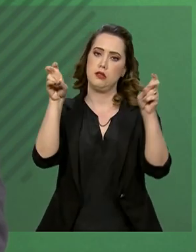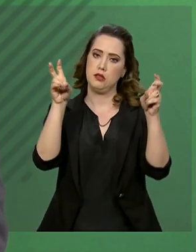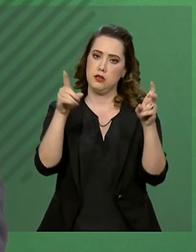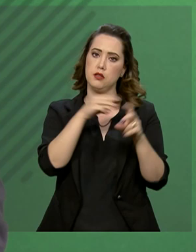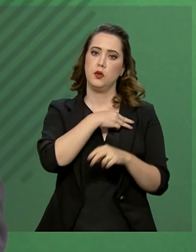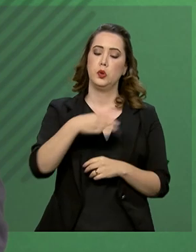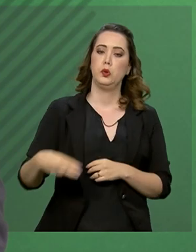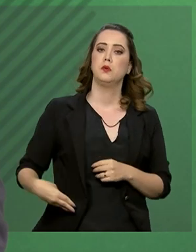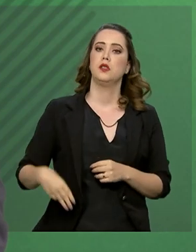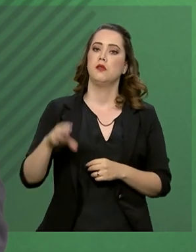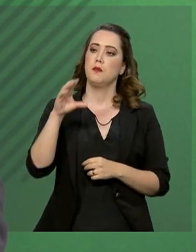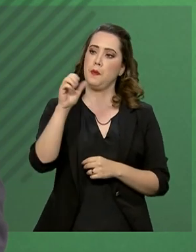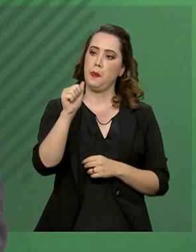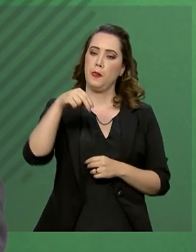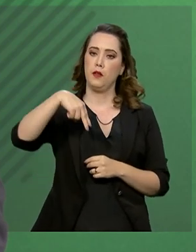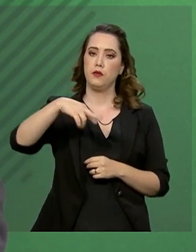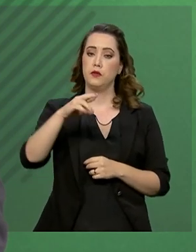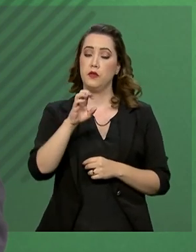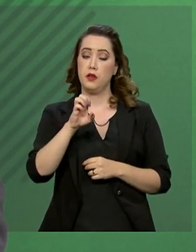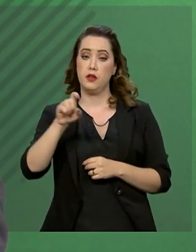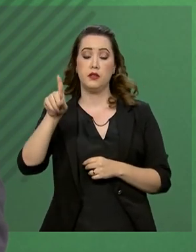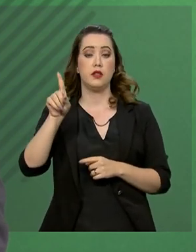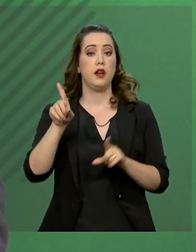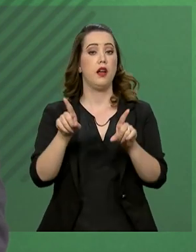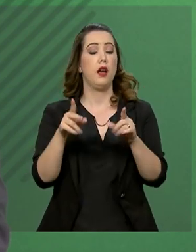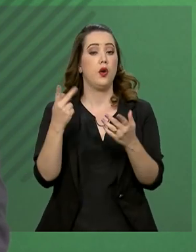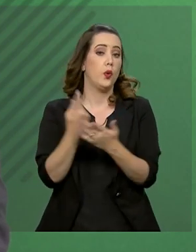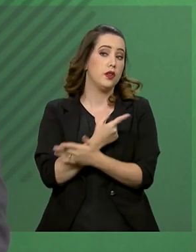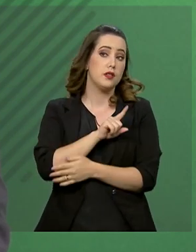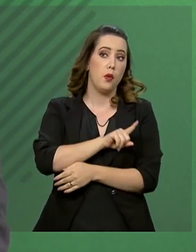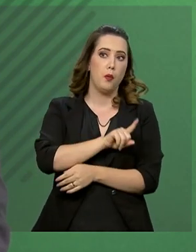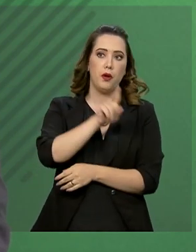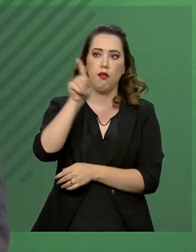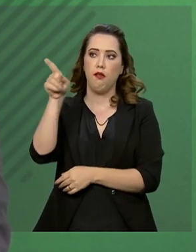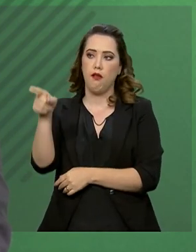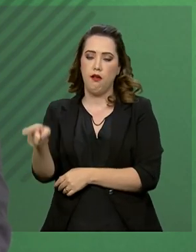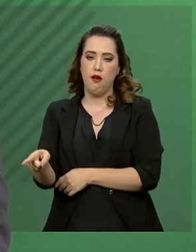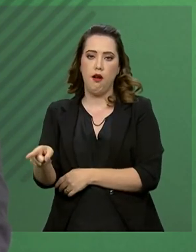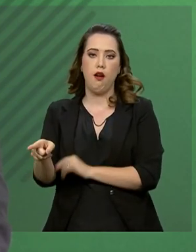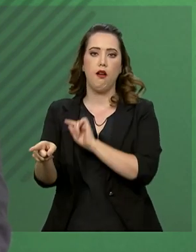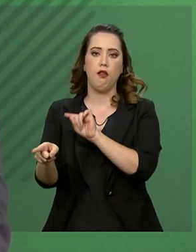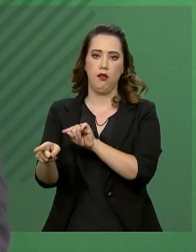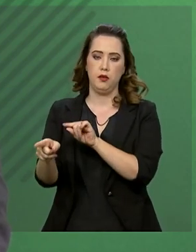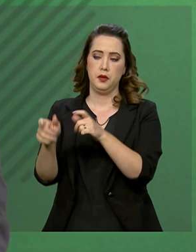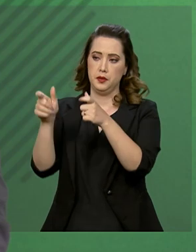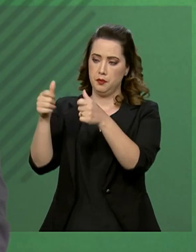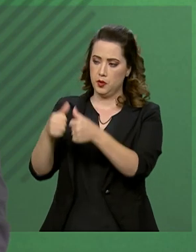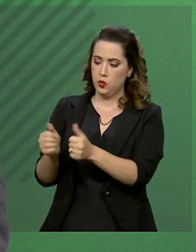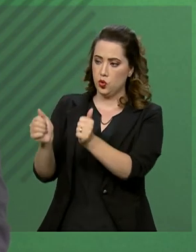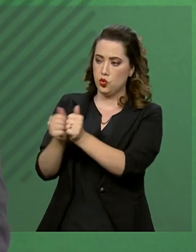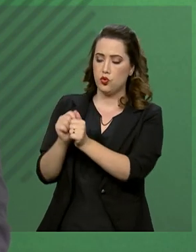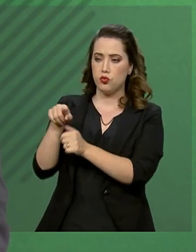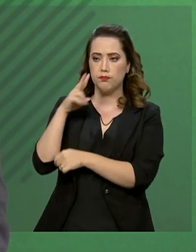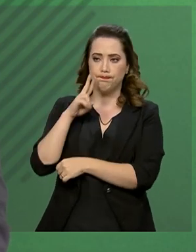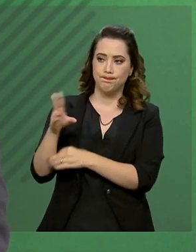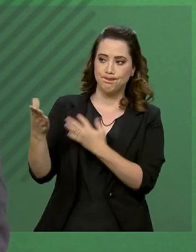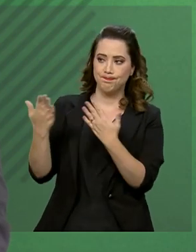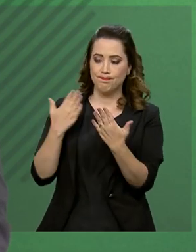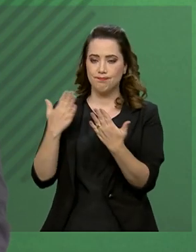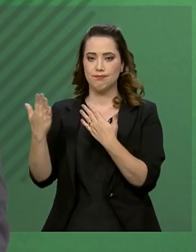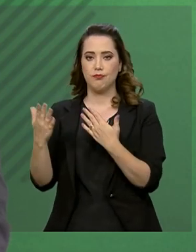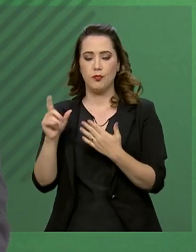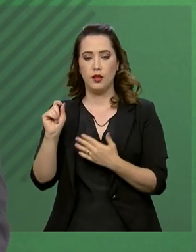cerimônia na Câmara de Deputados, deveu-se especialmente porque lá ele estava a apreciar e a